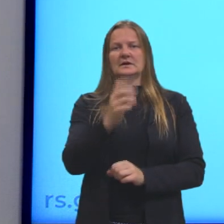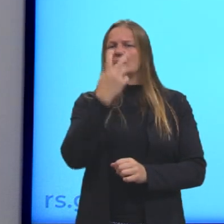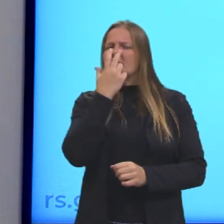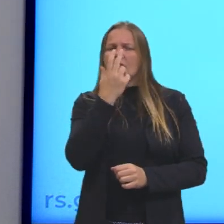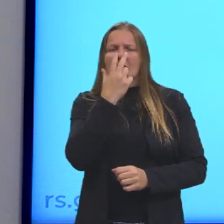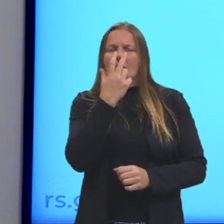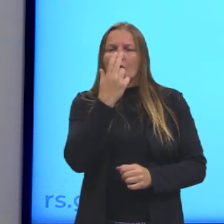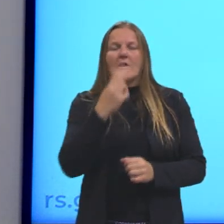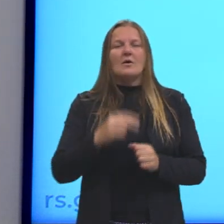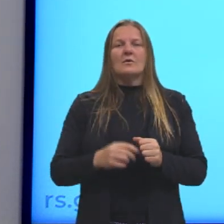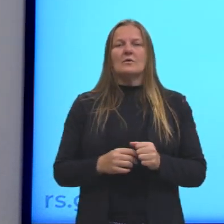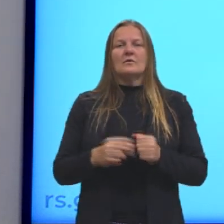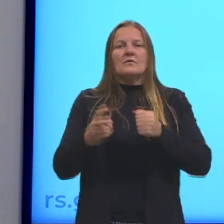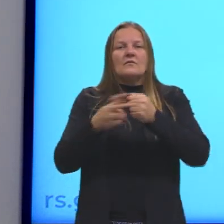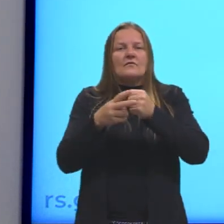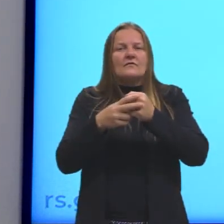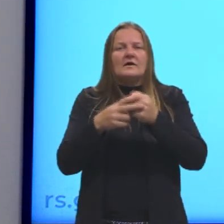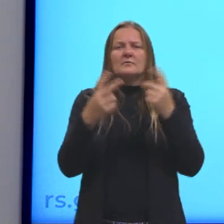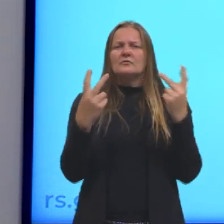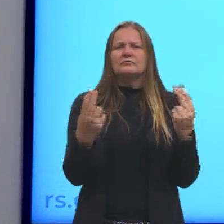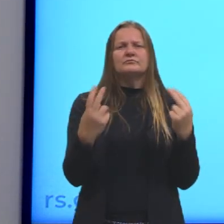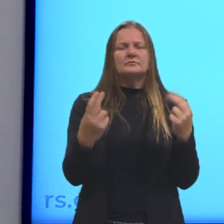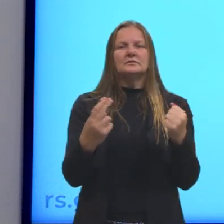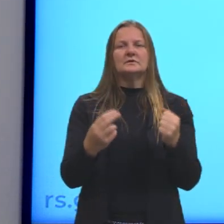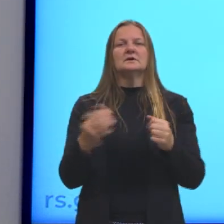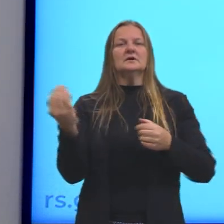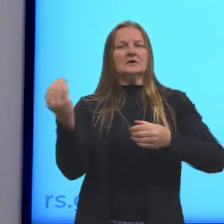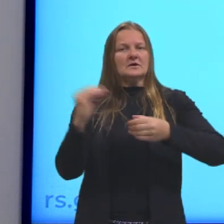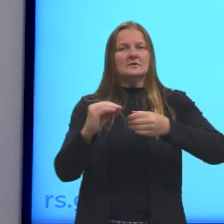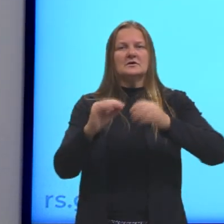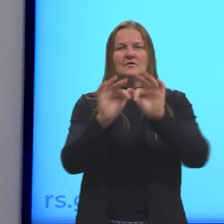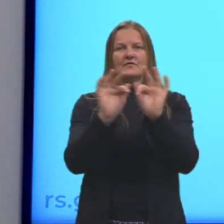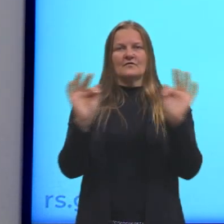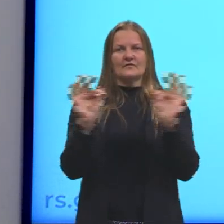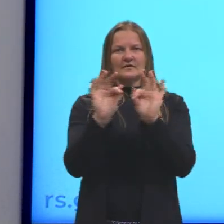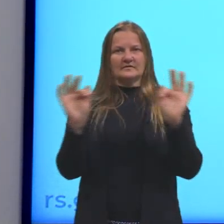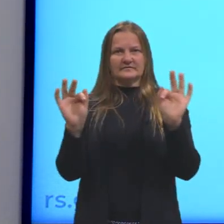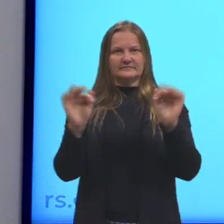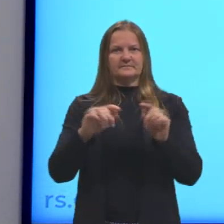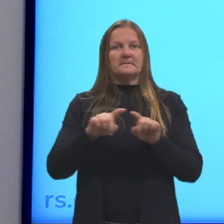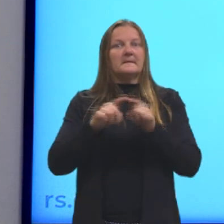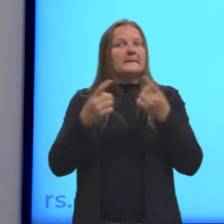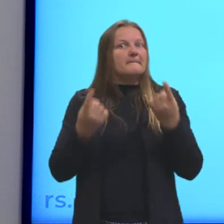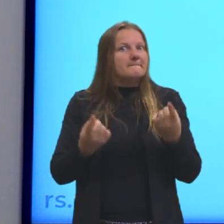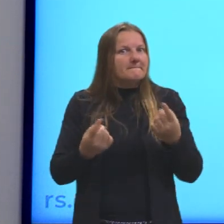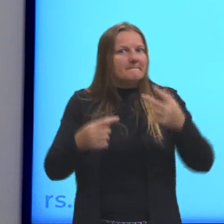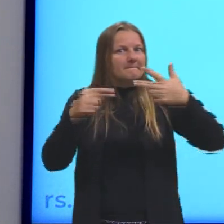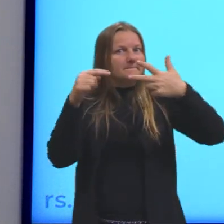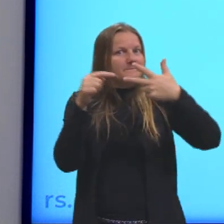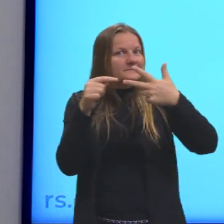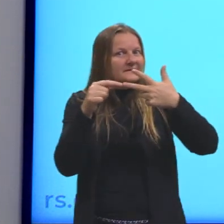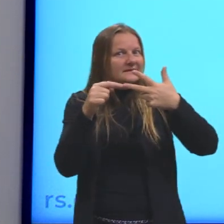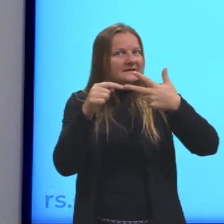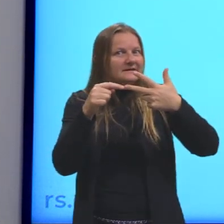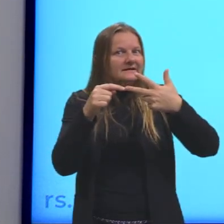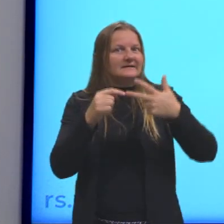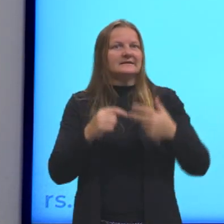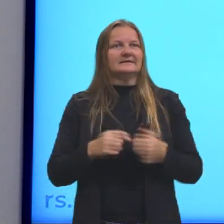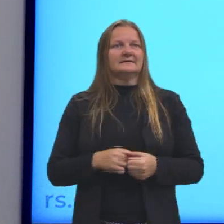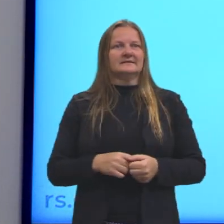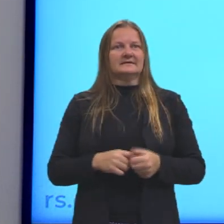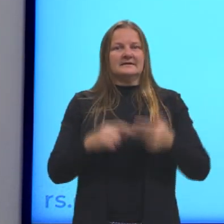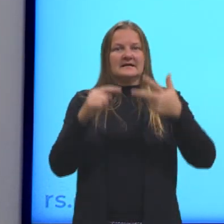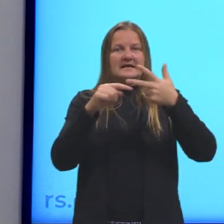eu apenas pego o verbo e coloco dentro da minha frase. Mas, com essas três pessoas,